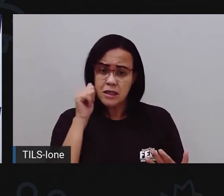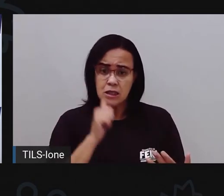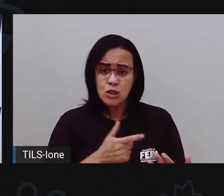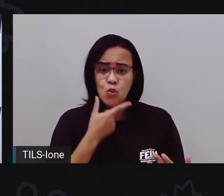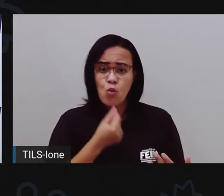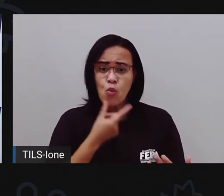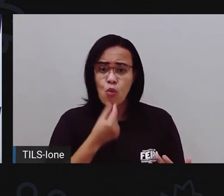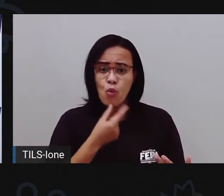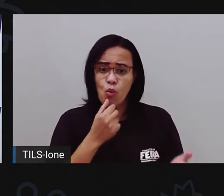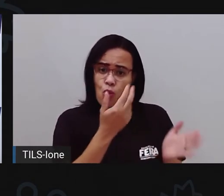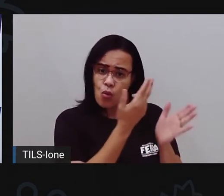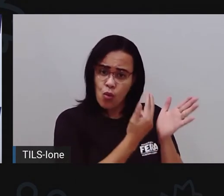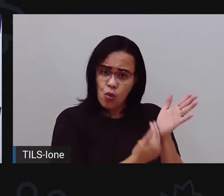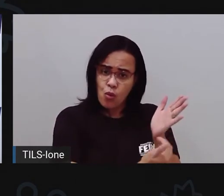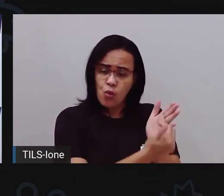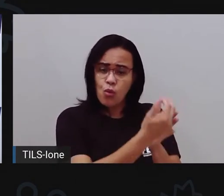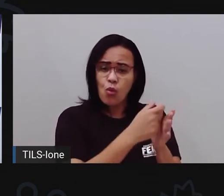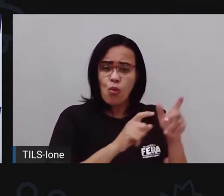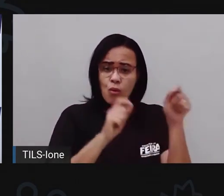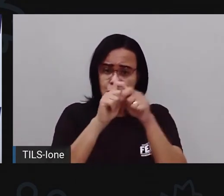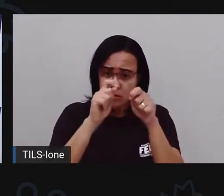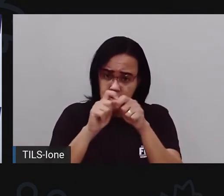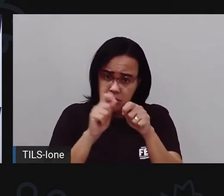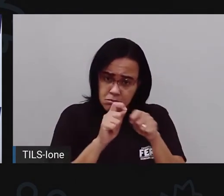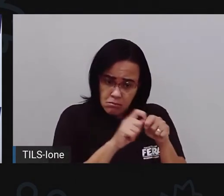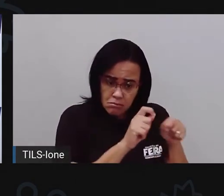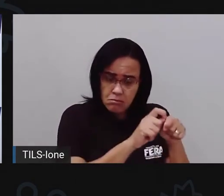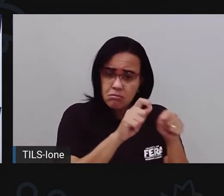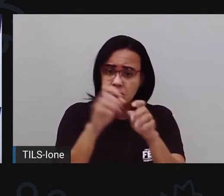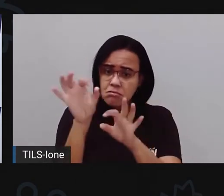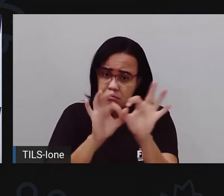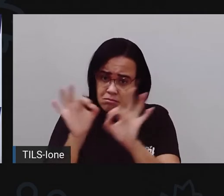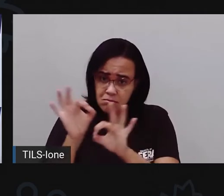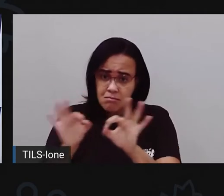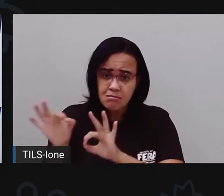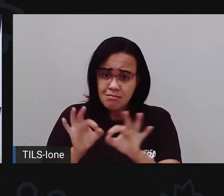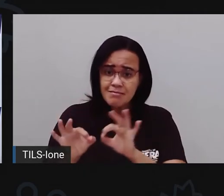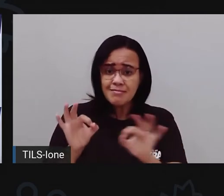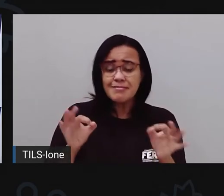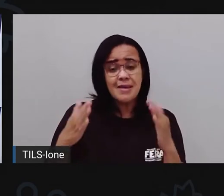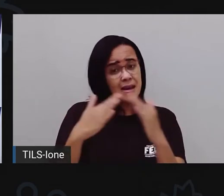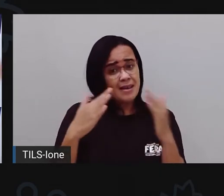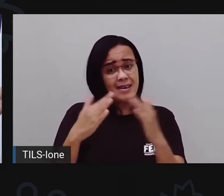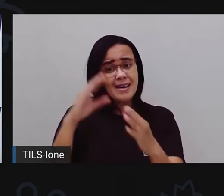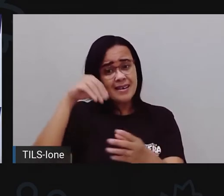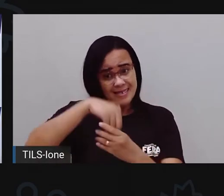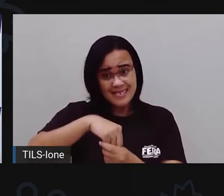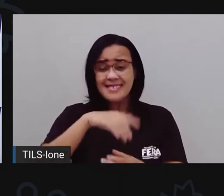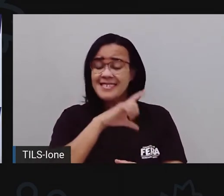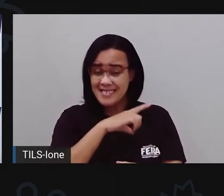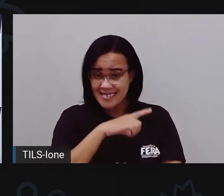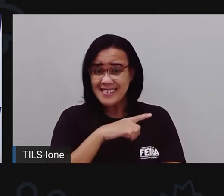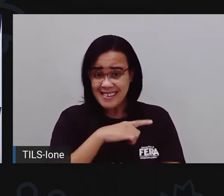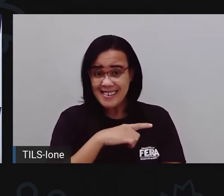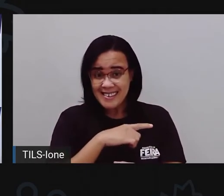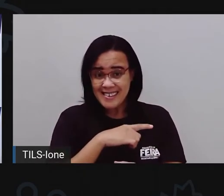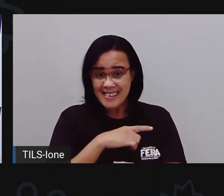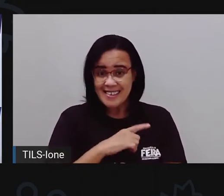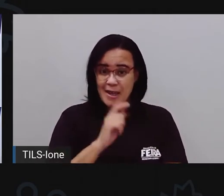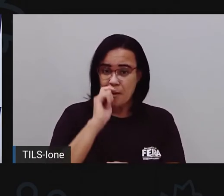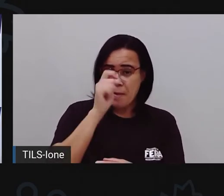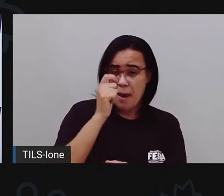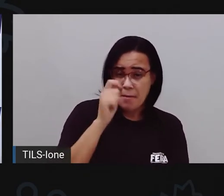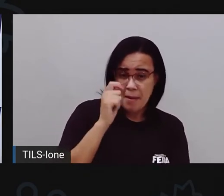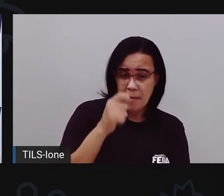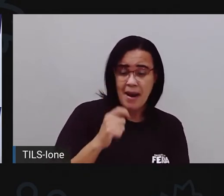esculturas com objetos que a gente encontra em casa, né? Na nossa casa. Então, um prego se transformou numa parte de um